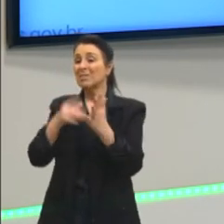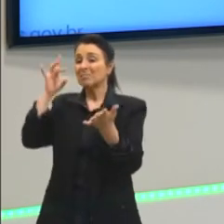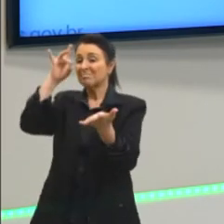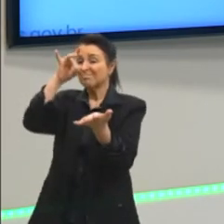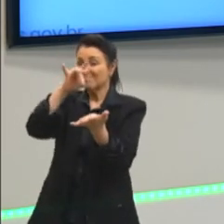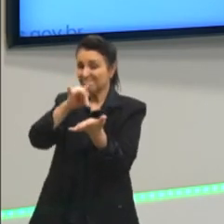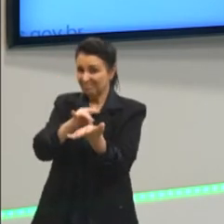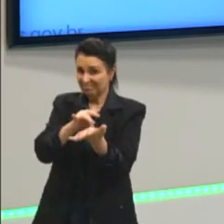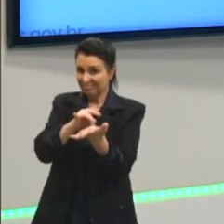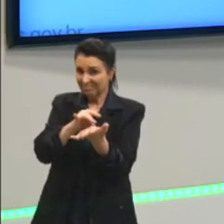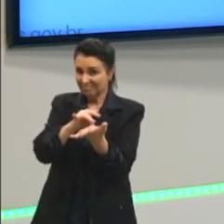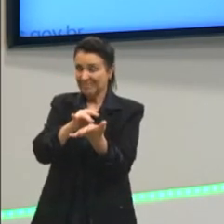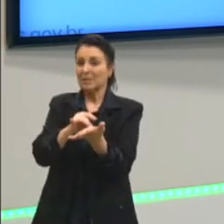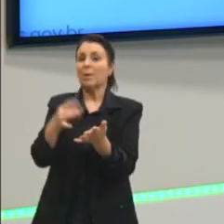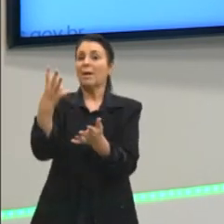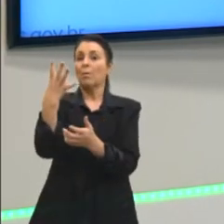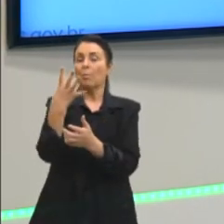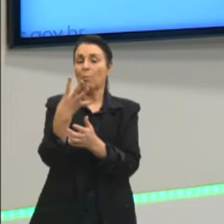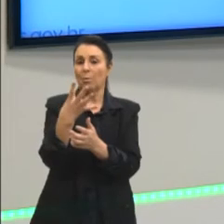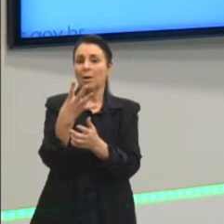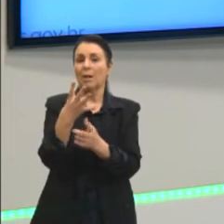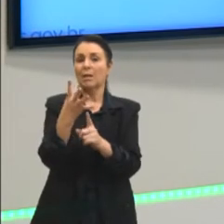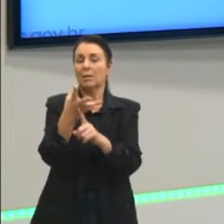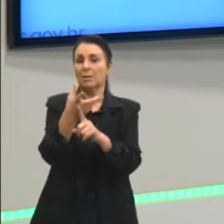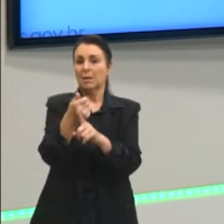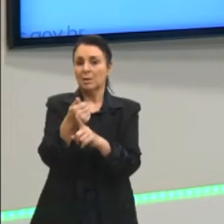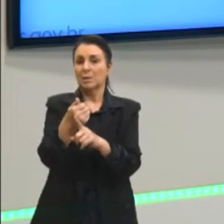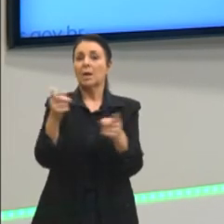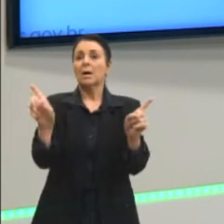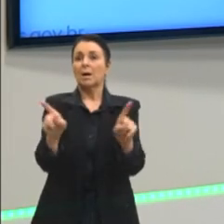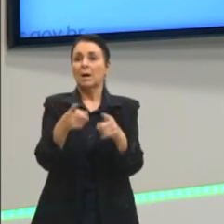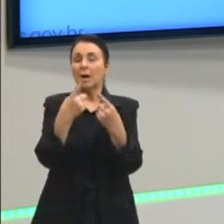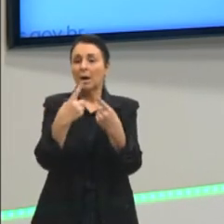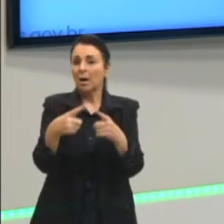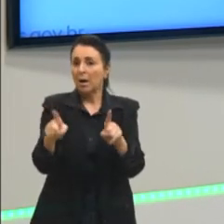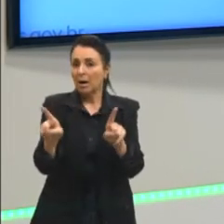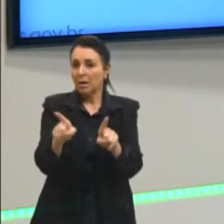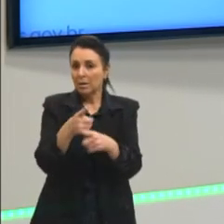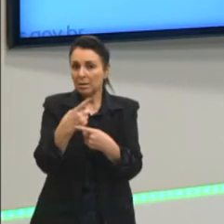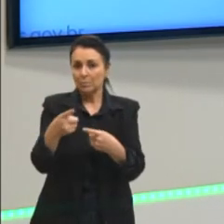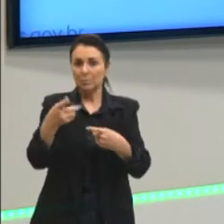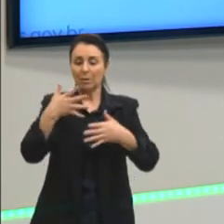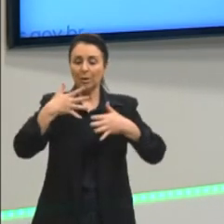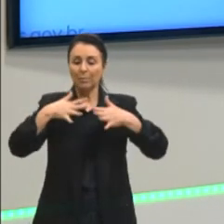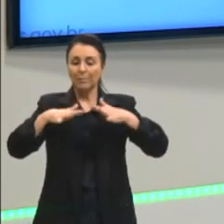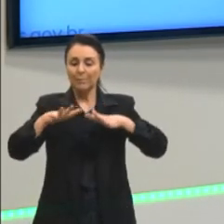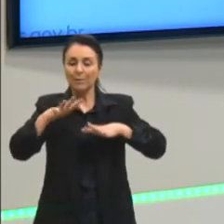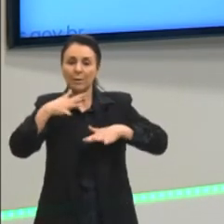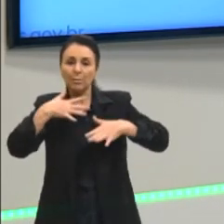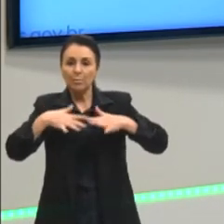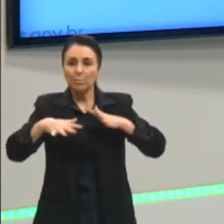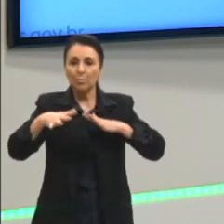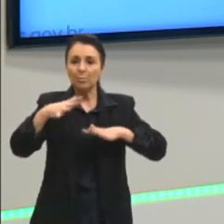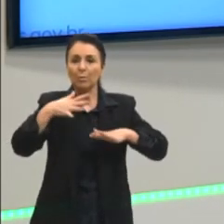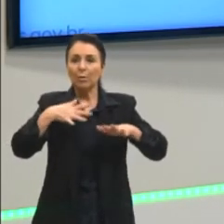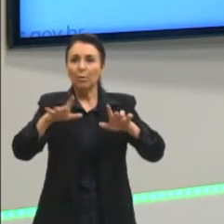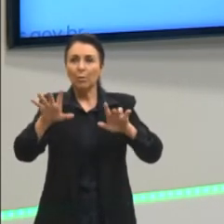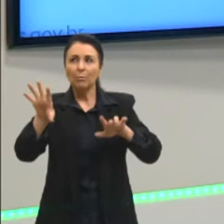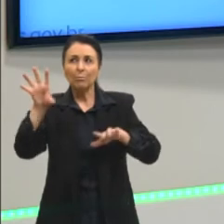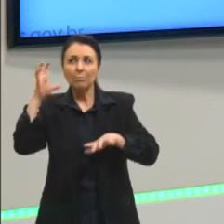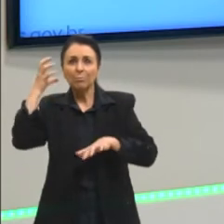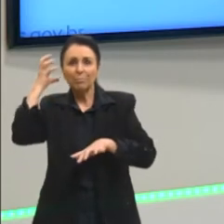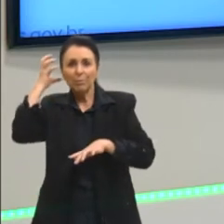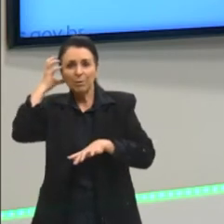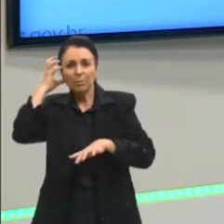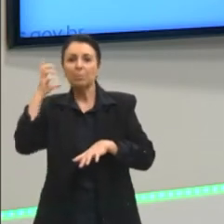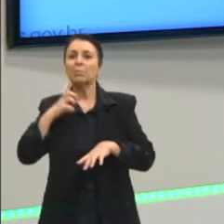arte. E a música, lembrando que isso eu também já comentei com vocês, o componente melódico, ele tem muito aí de produção